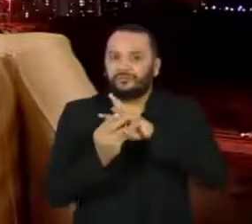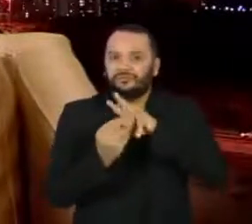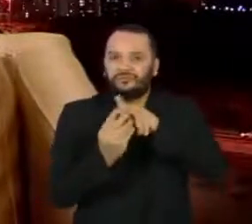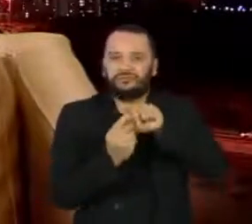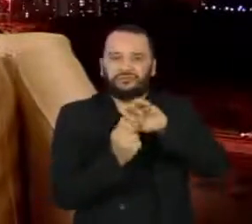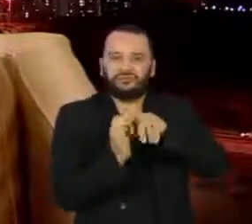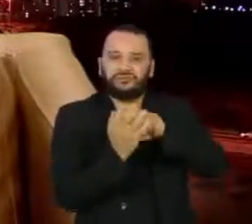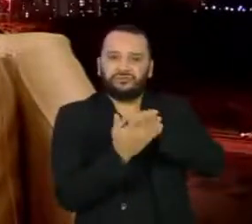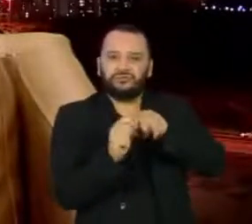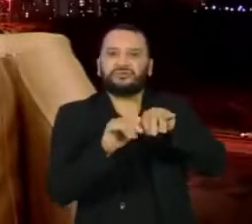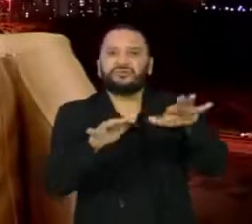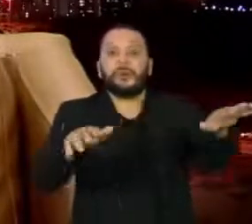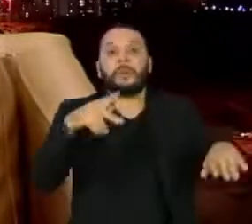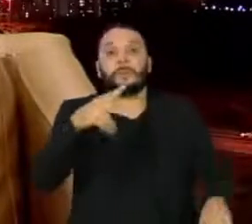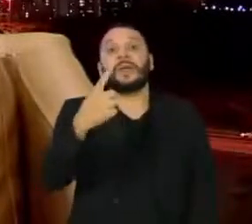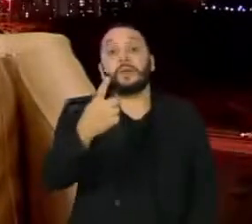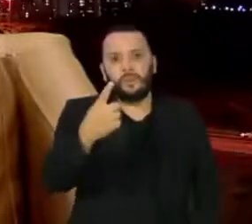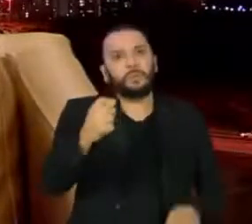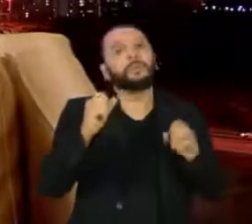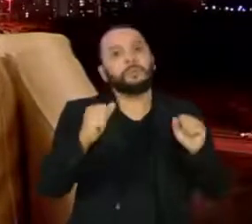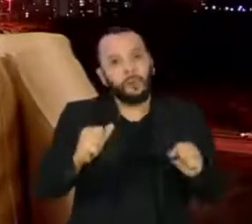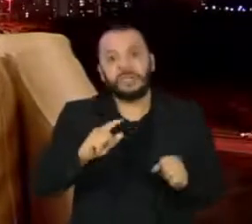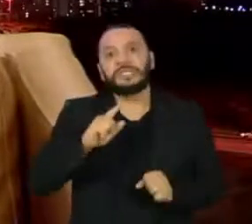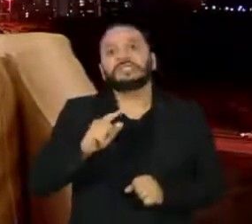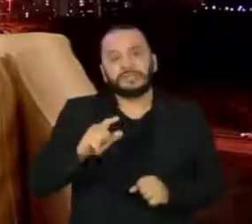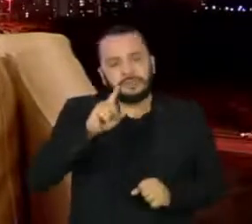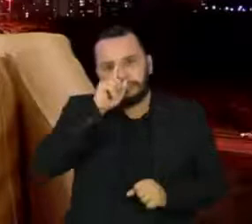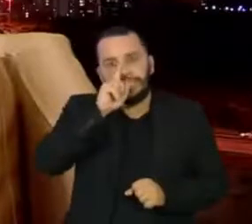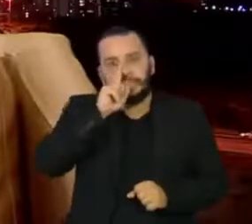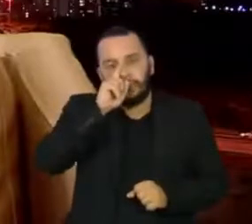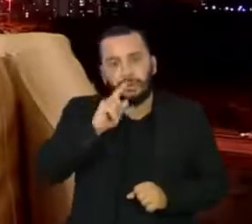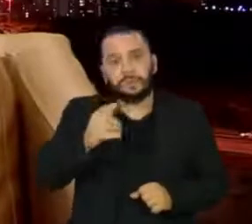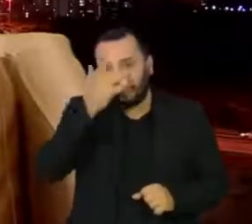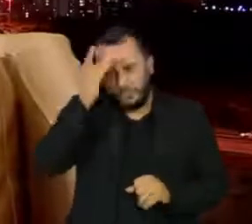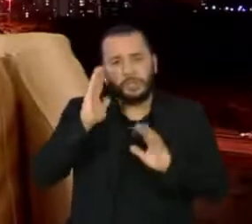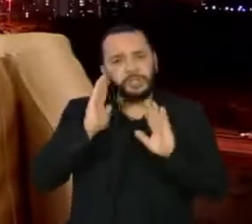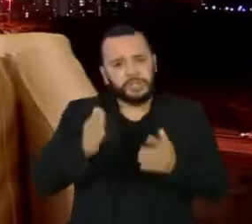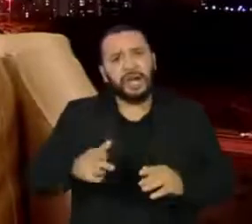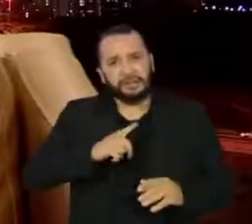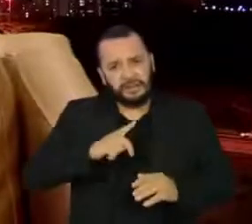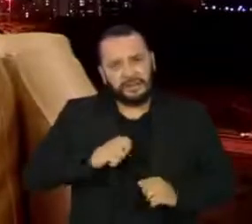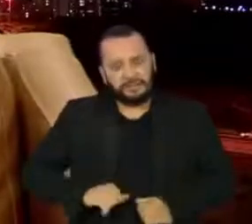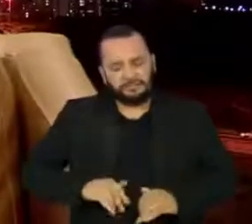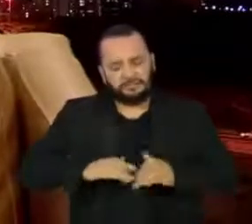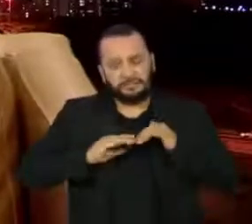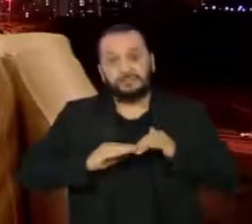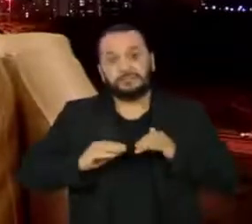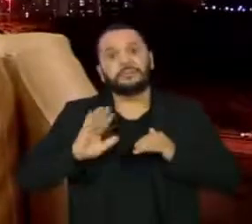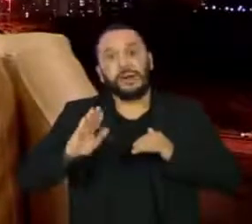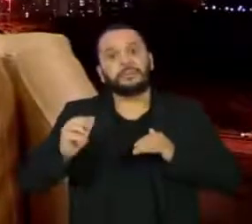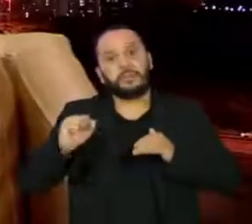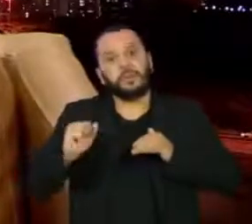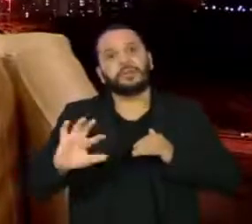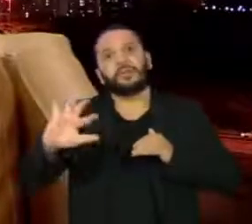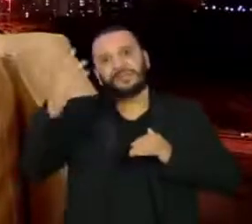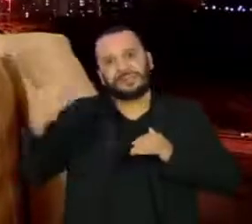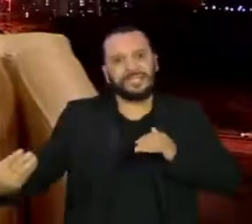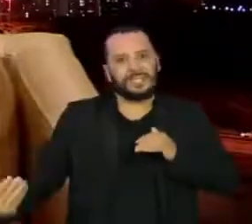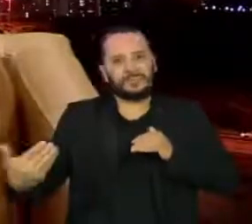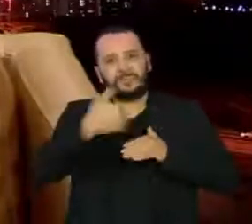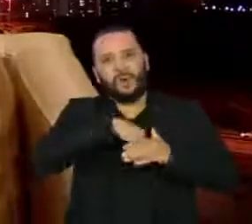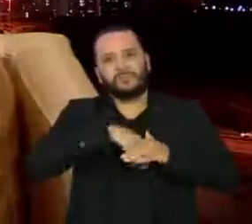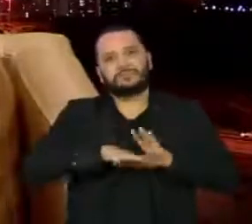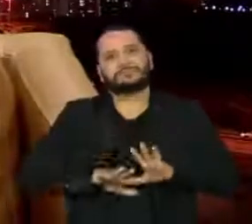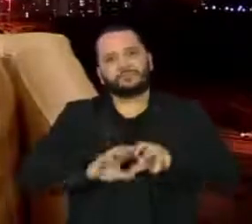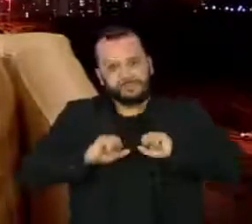sim, um risco de reinfecção aumentado. Então, mesmo as nossas recomendações da Organização Mundial da Saúde, elas agora vão sair no